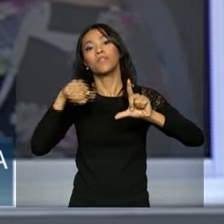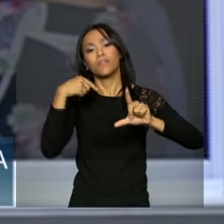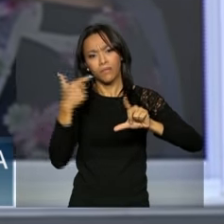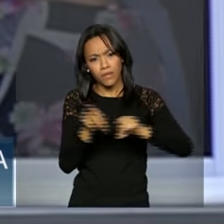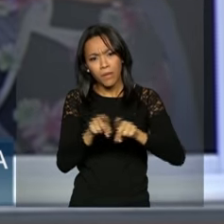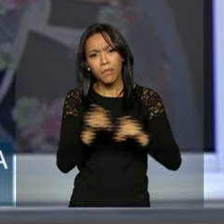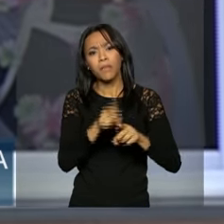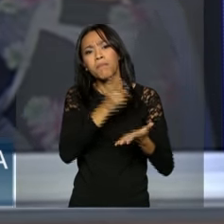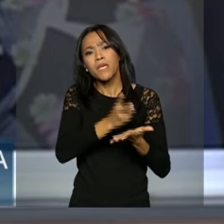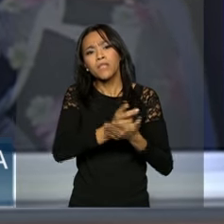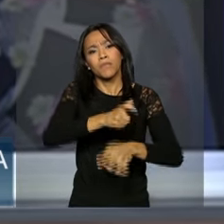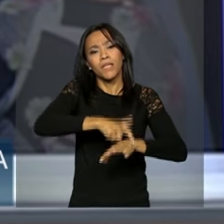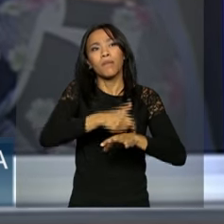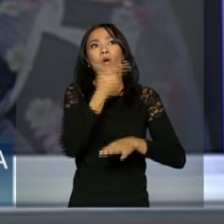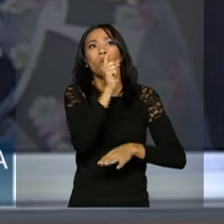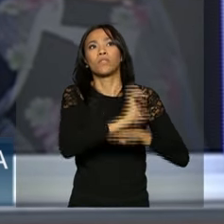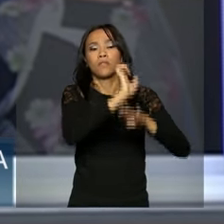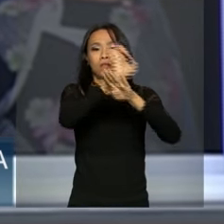cidades do país.